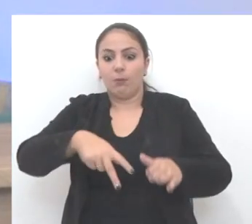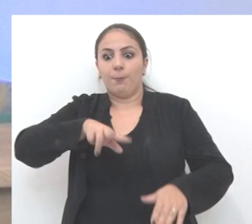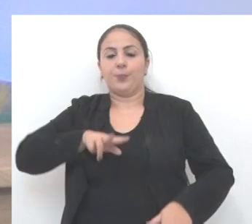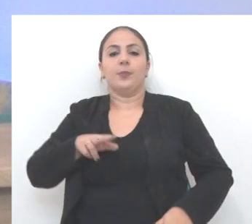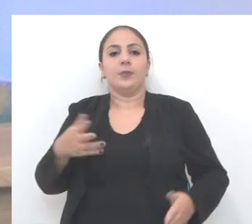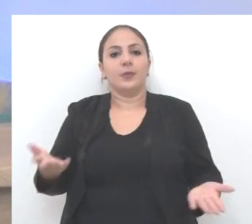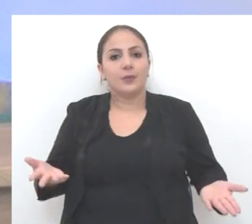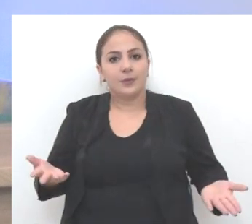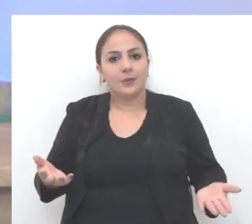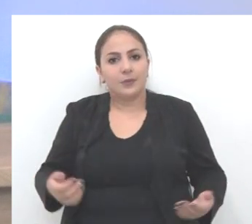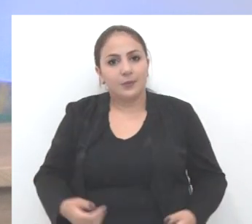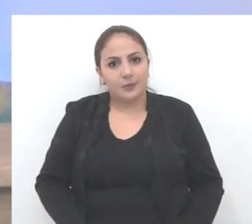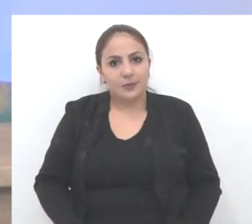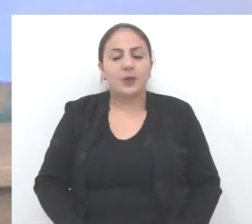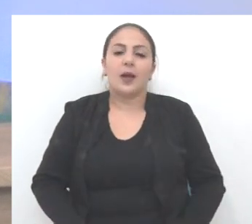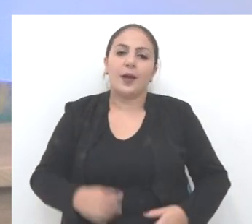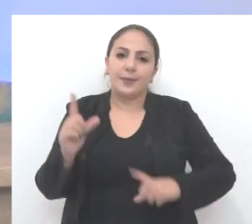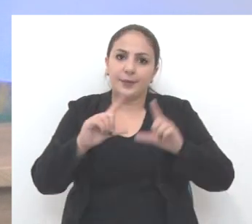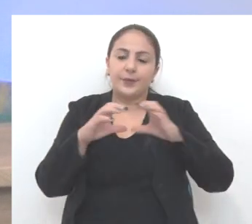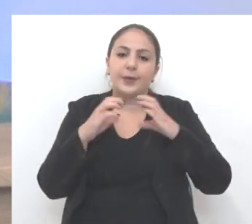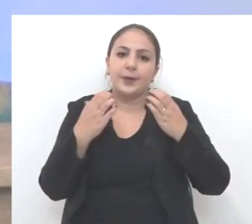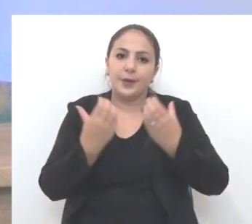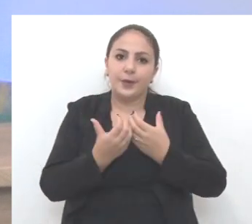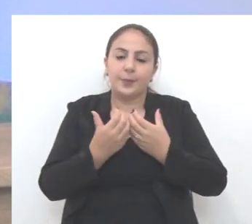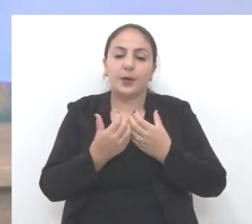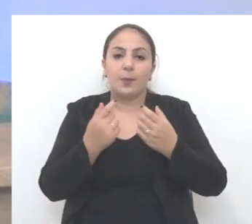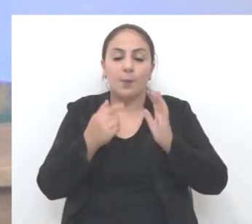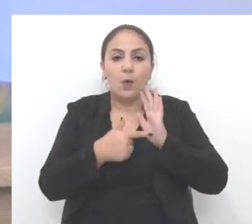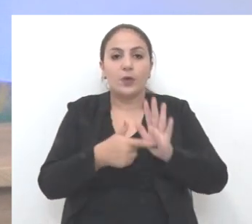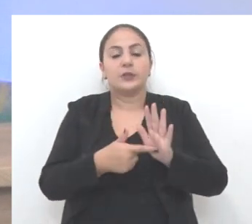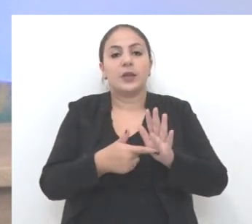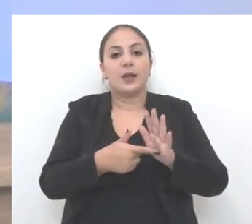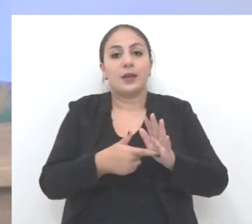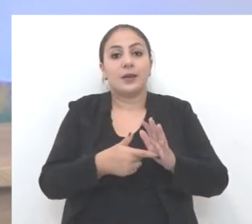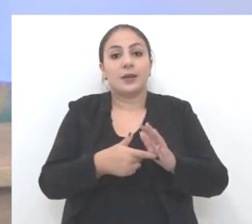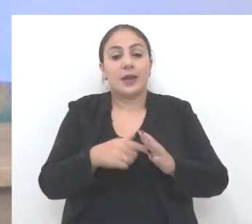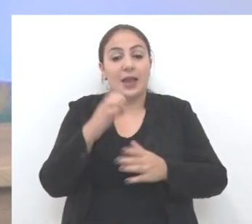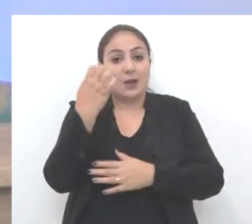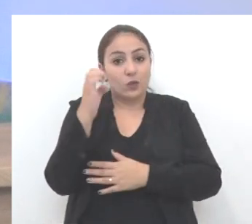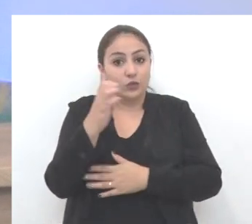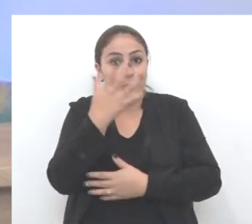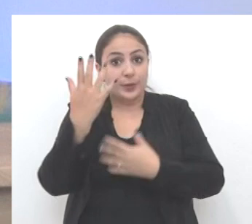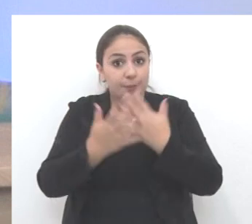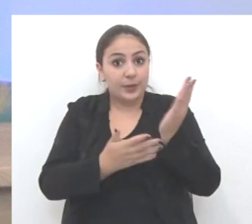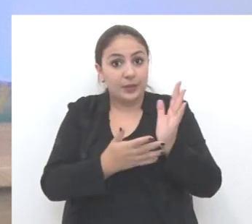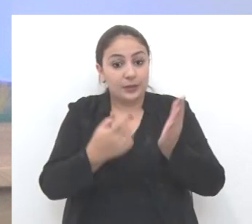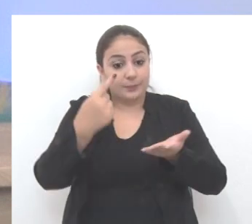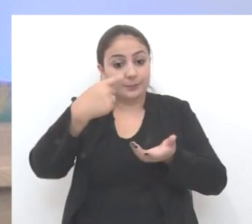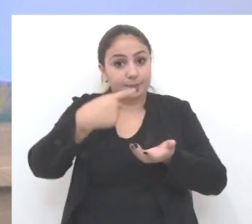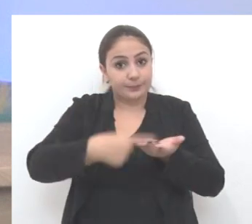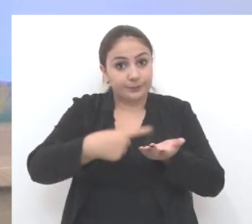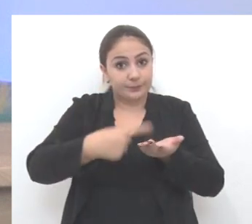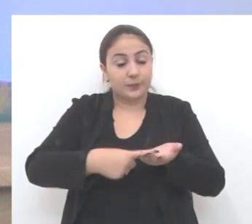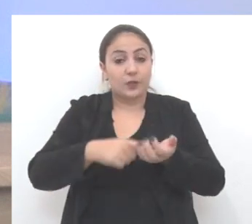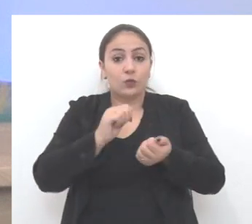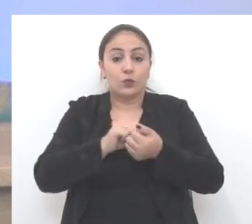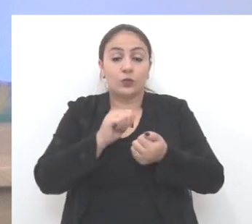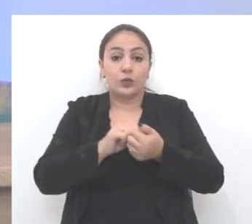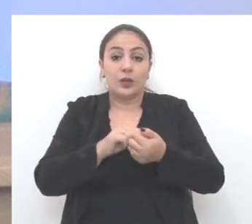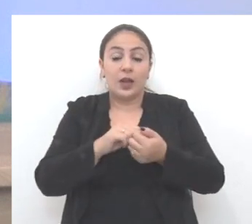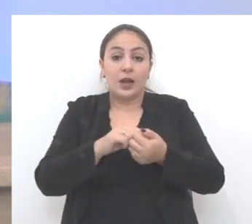a TV Câmara exibe daqui a pouco mais um Ecologia e Meio Ambiente gravado em parceria com a Agenda 21.